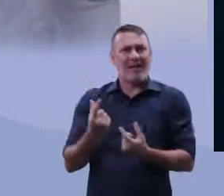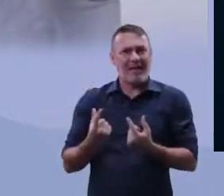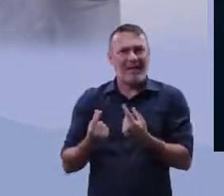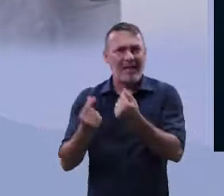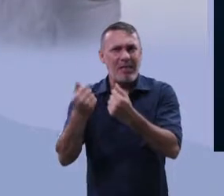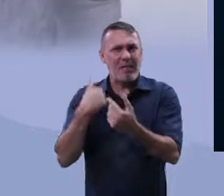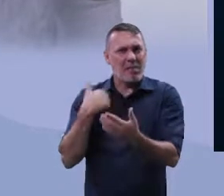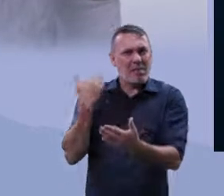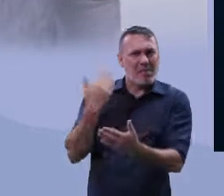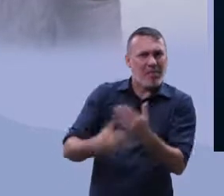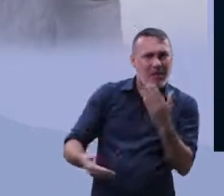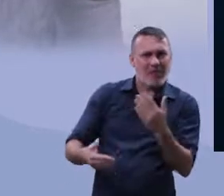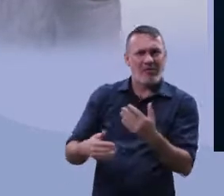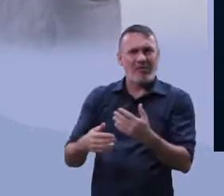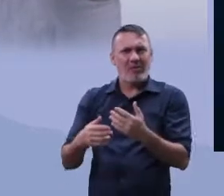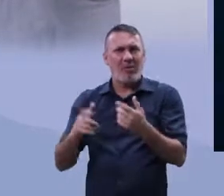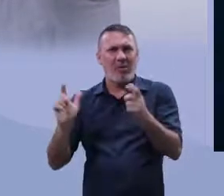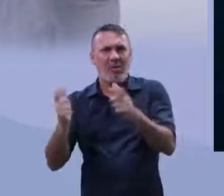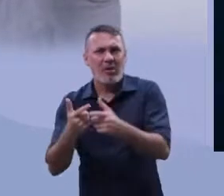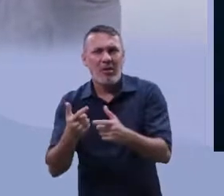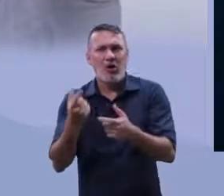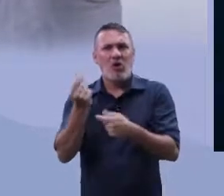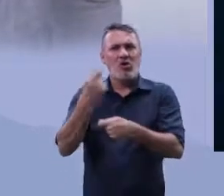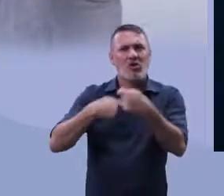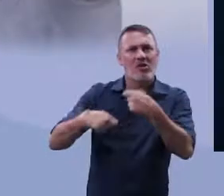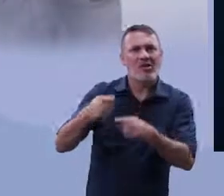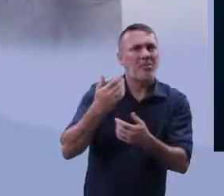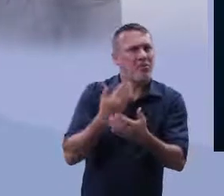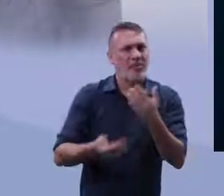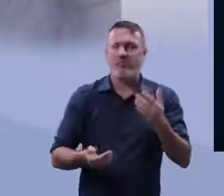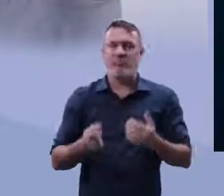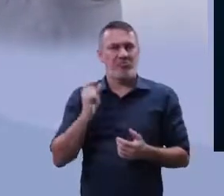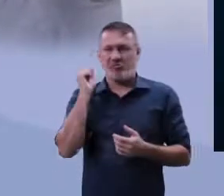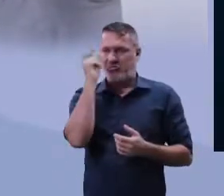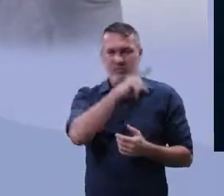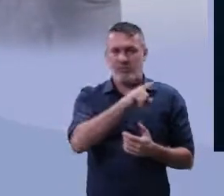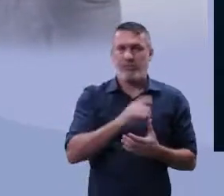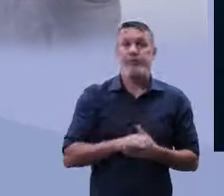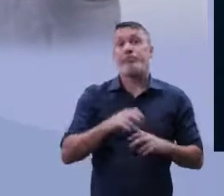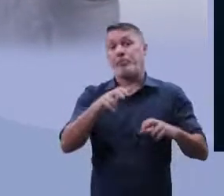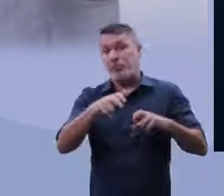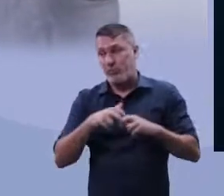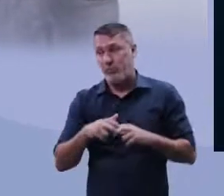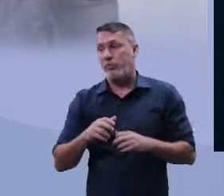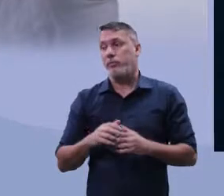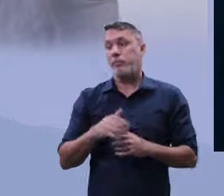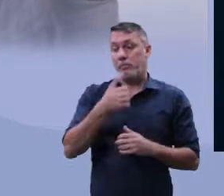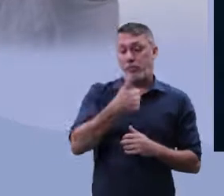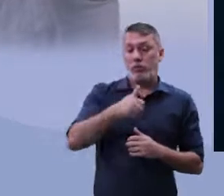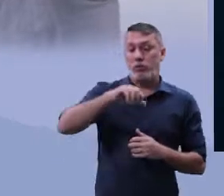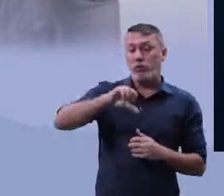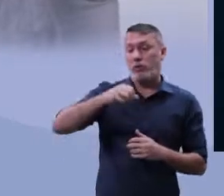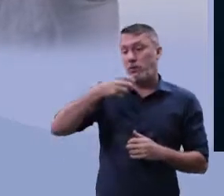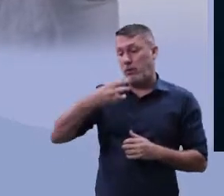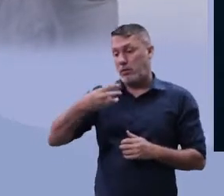industrializado e ter essa perda econômica. E aí o que acontece? Em